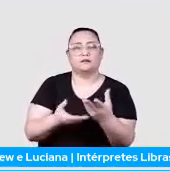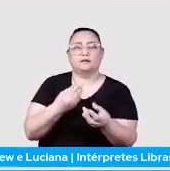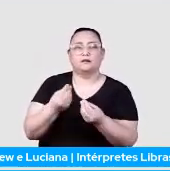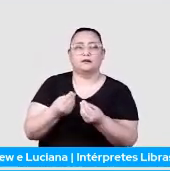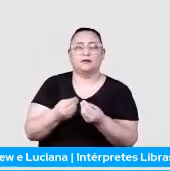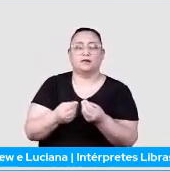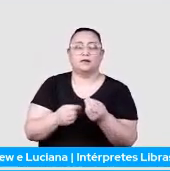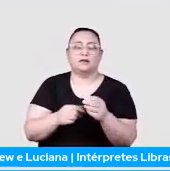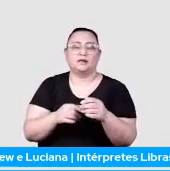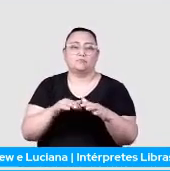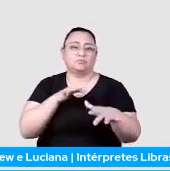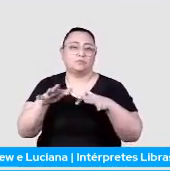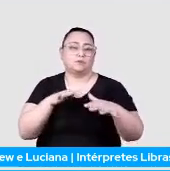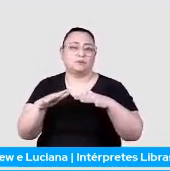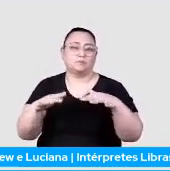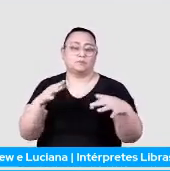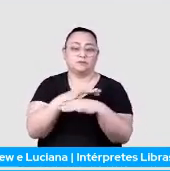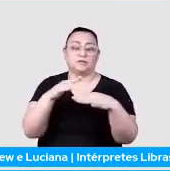monitores dinâmicos para o teu spider.